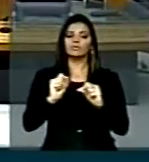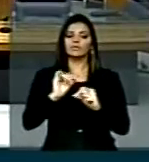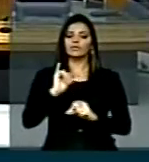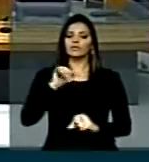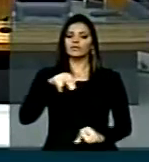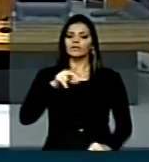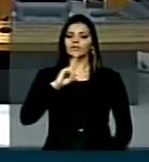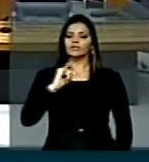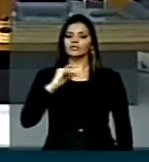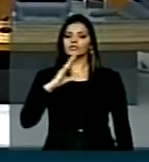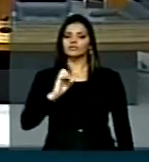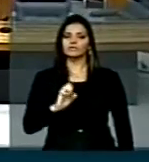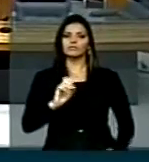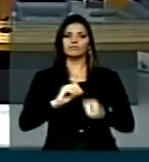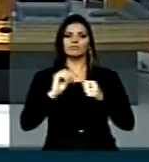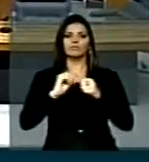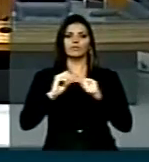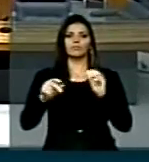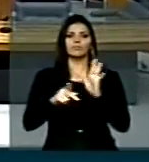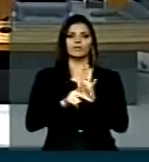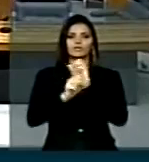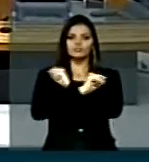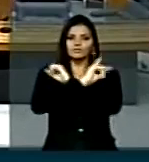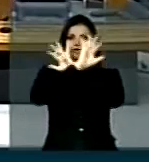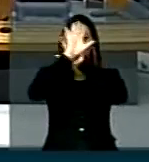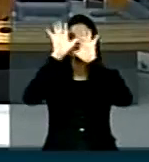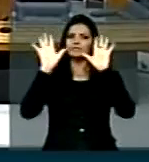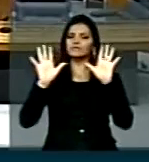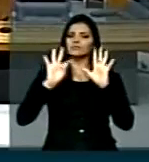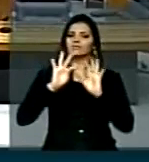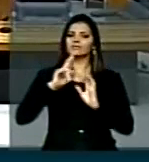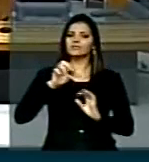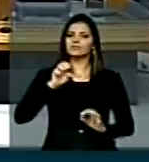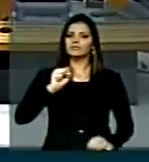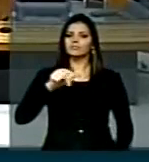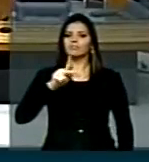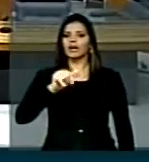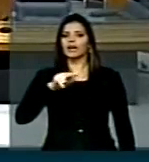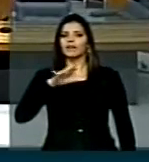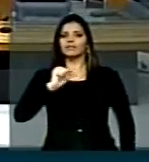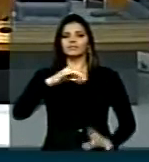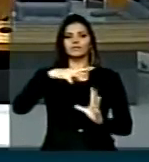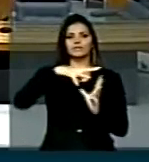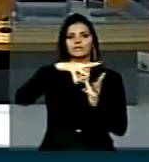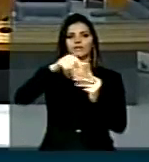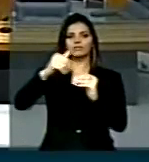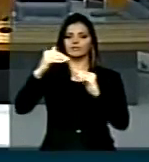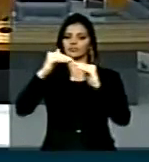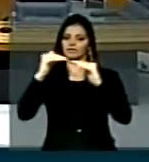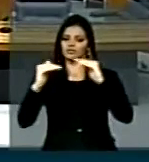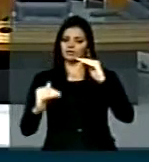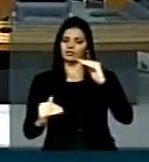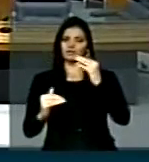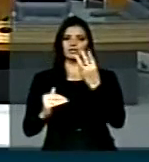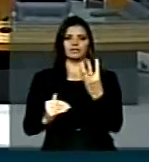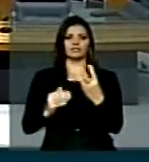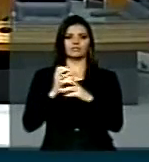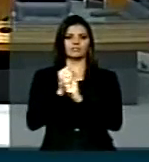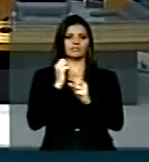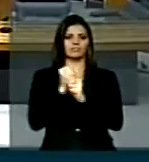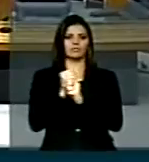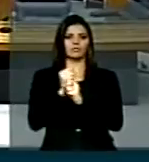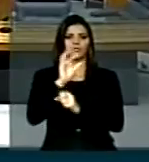índice elaborado pela Transparência Internacional que rebaixa em três pontos a colocação do Brasil no índice de